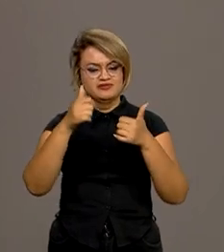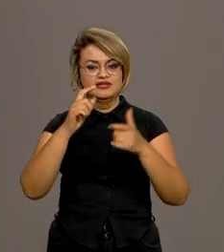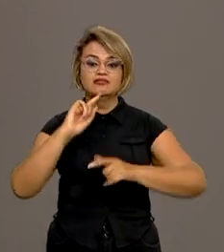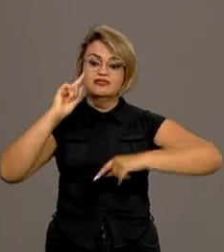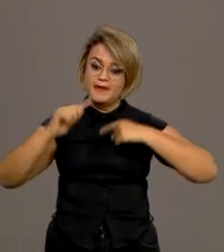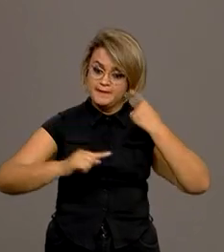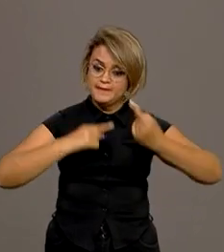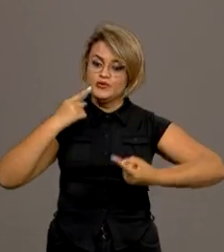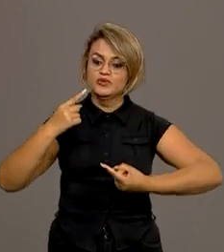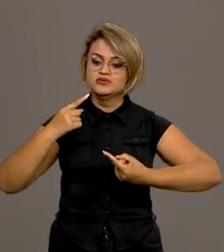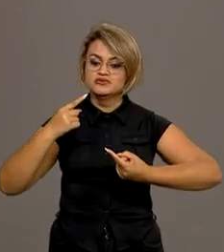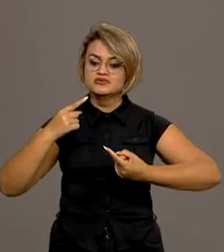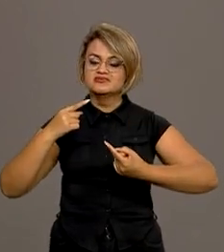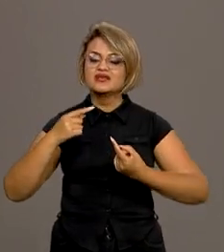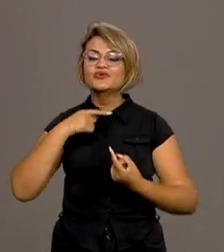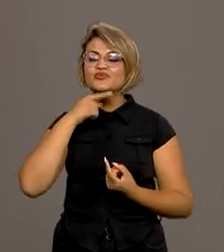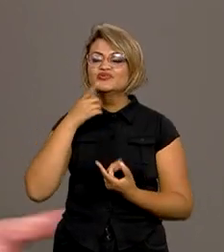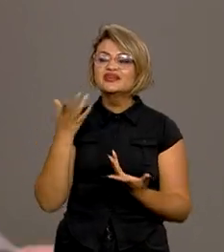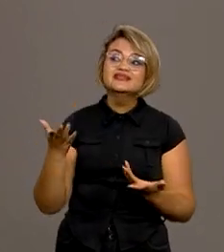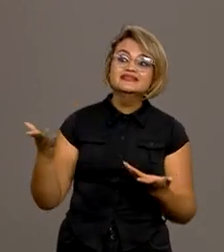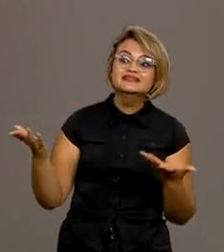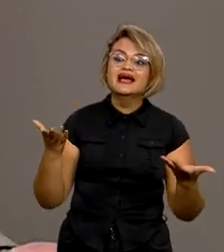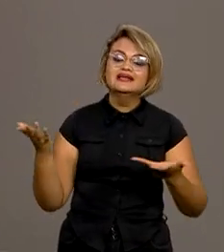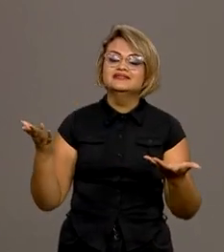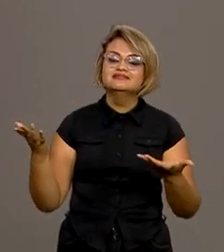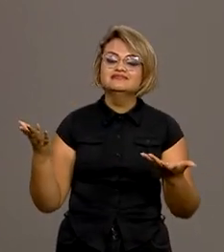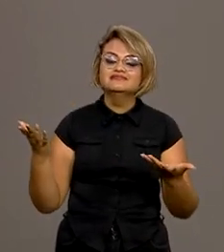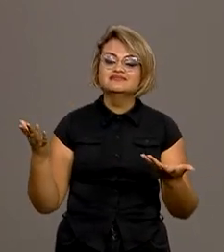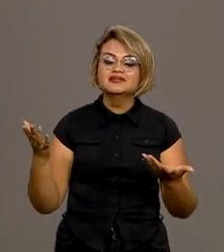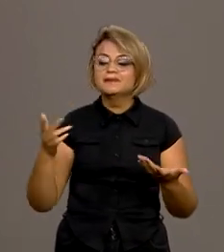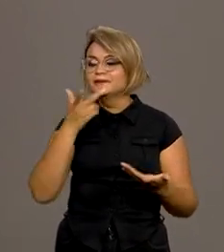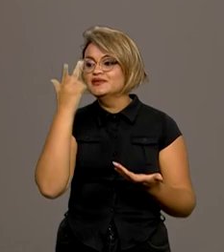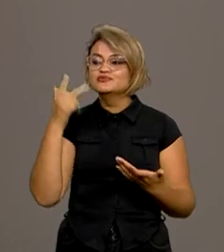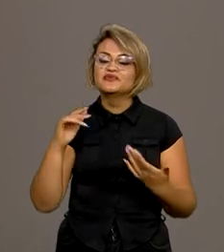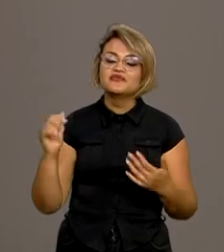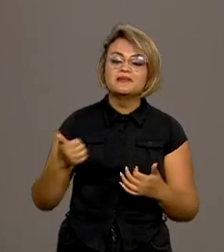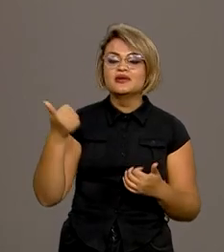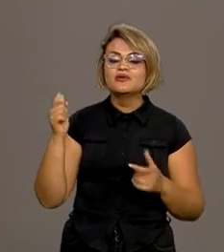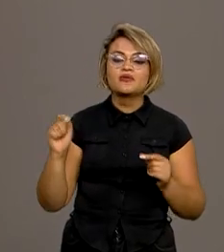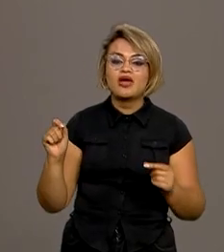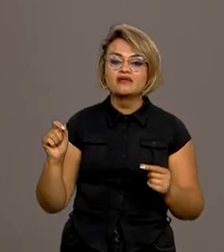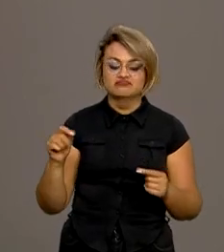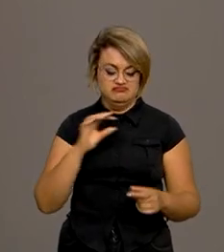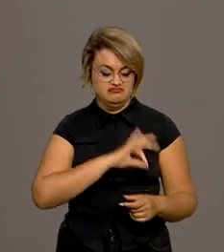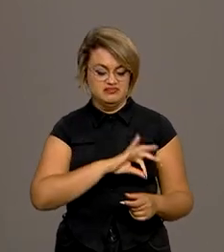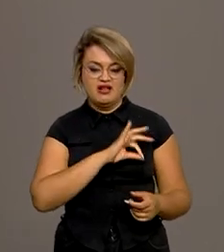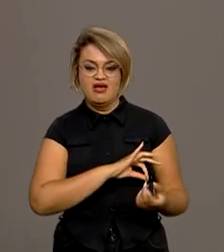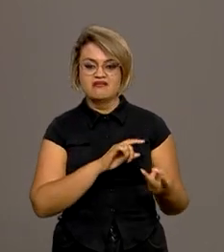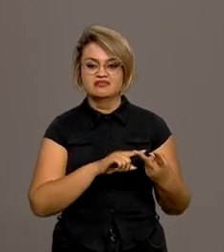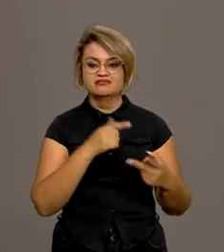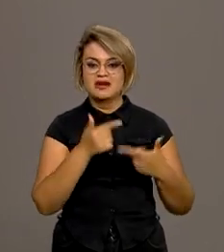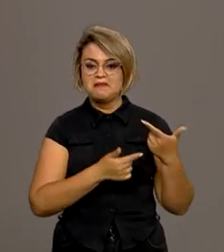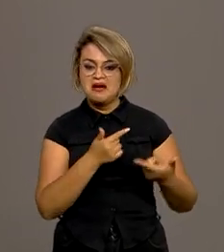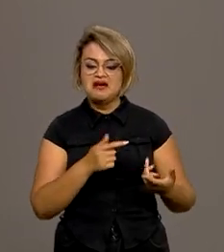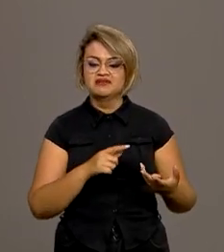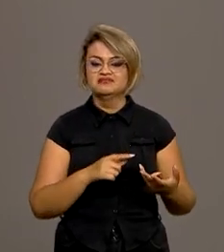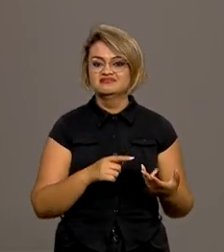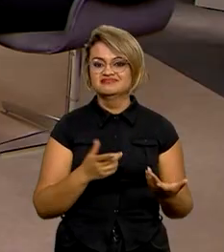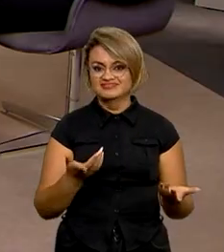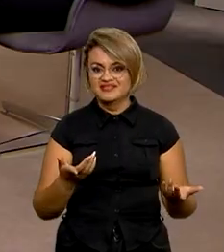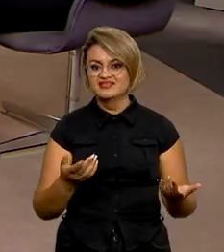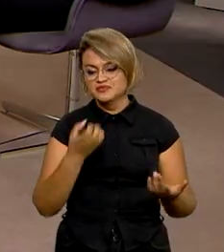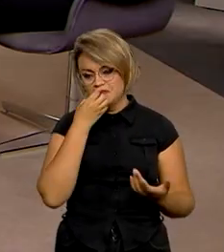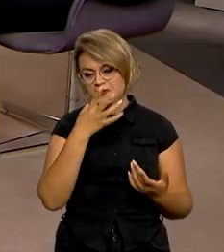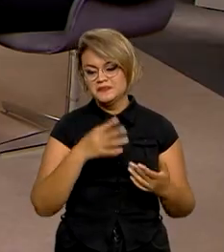consequentemente, né? A pergunta é, aí o que o nosso cidadão vai melhorar? Melhorar a renda, melhorar emprego. E não tenha dúvida